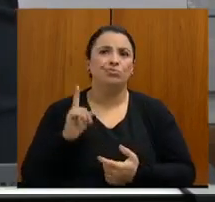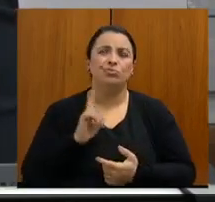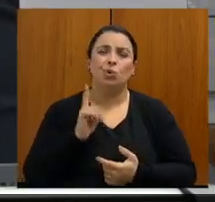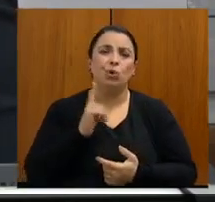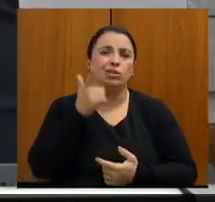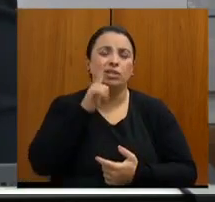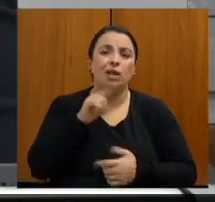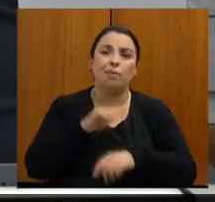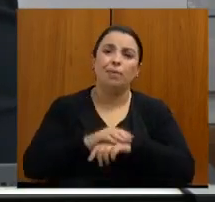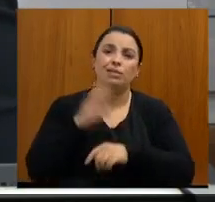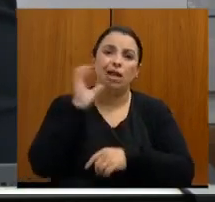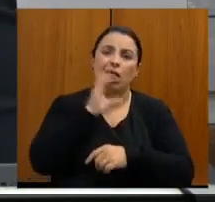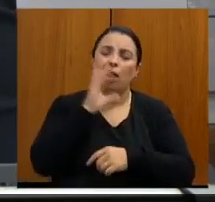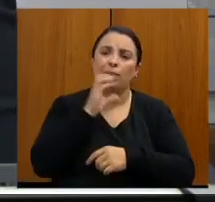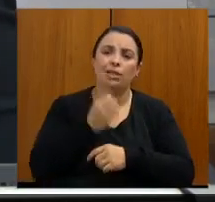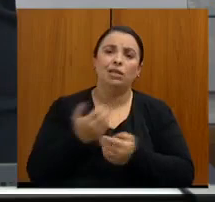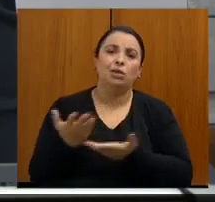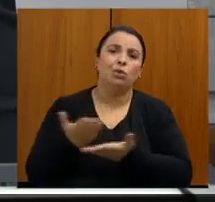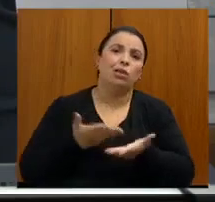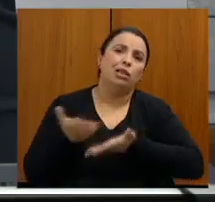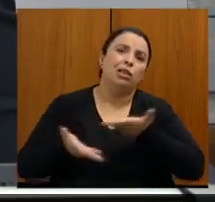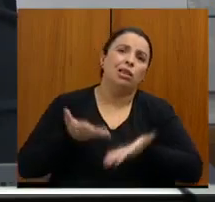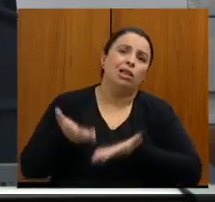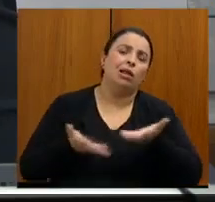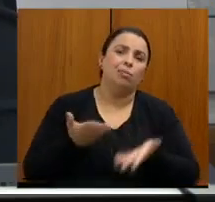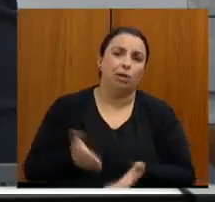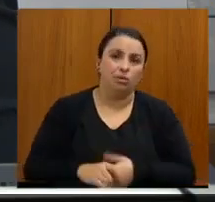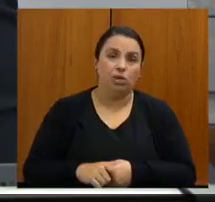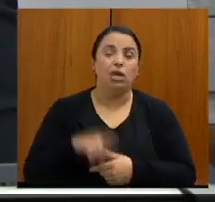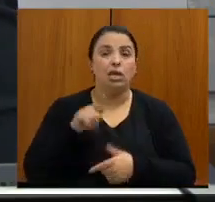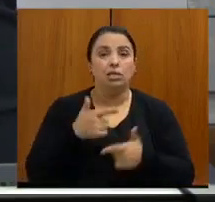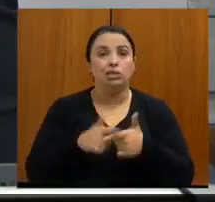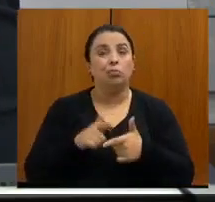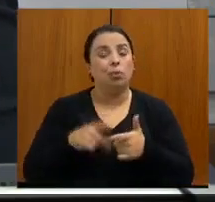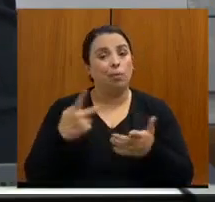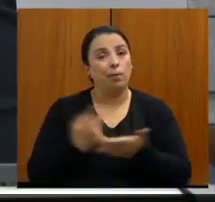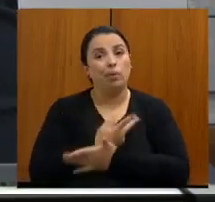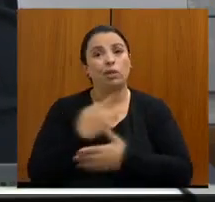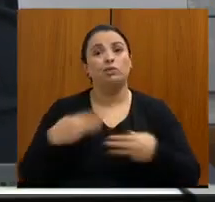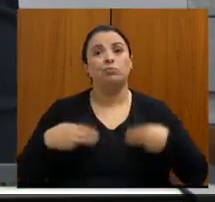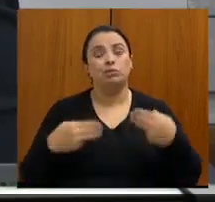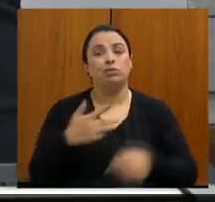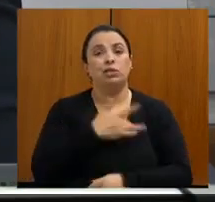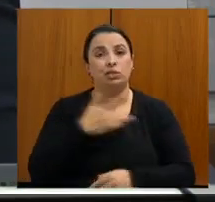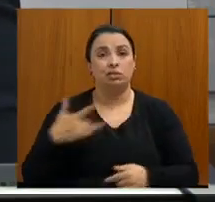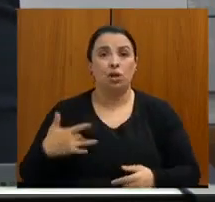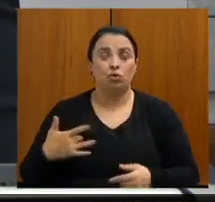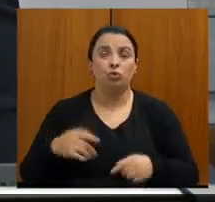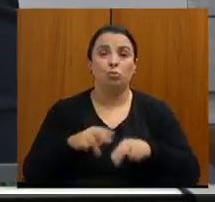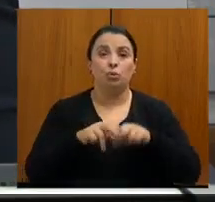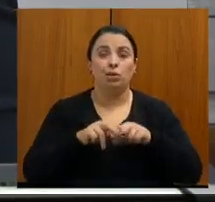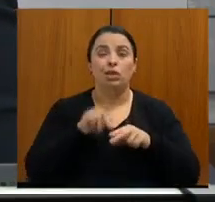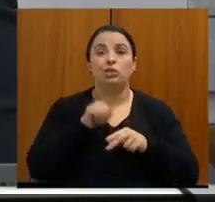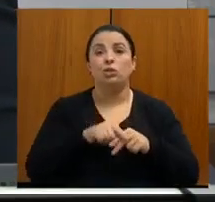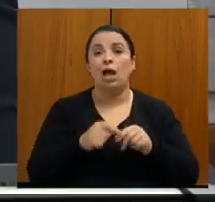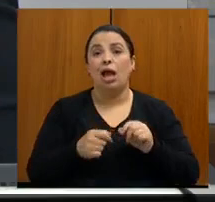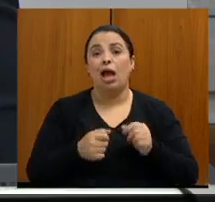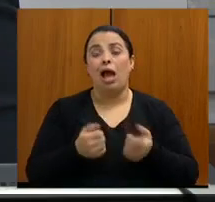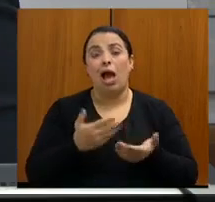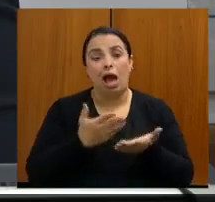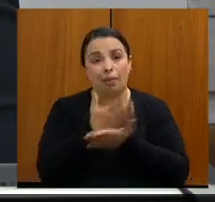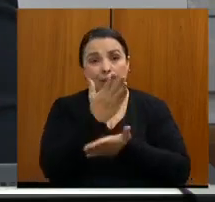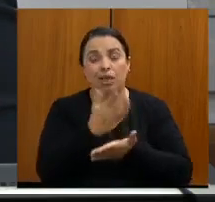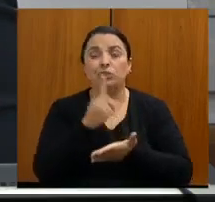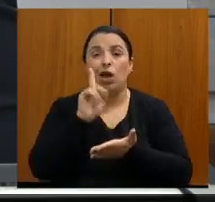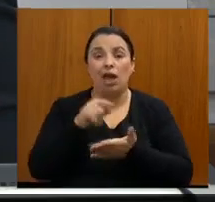rapidez. E esse problema é o que a gente vem passando para o Ministério da Saúde, porque a habilitação à portaria é federal e os critérios são deles. Mas